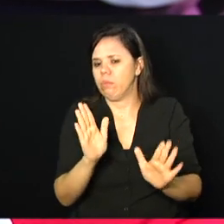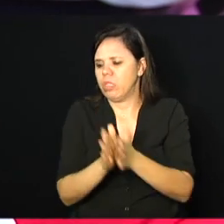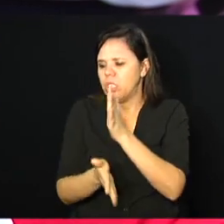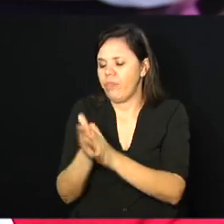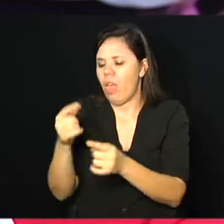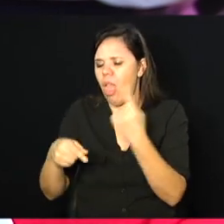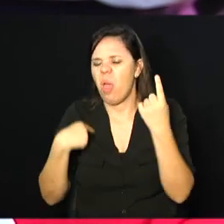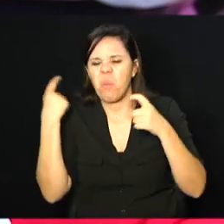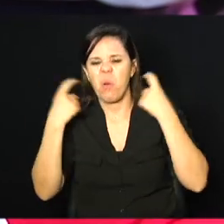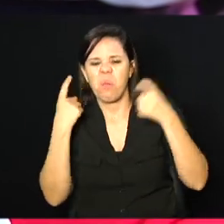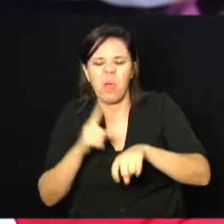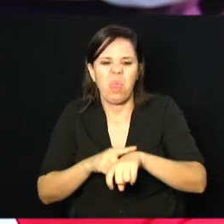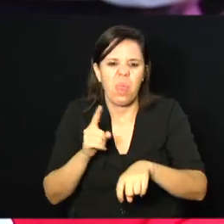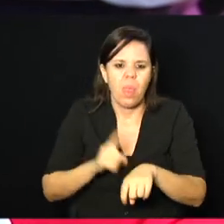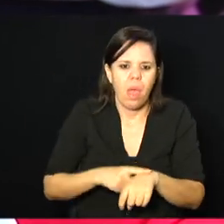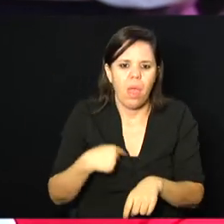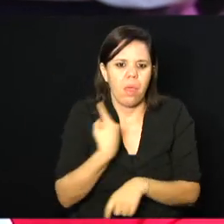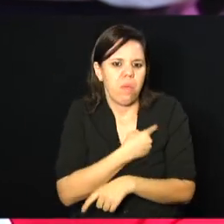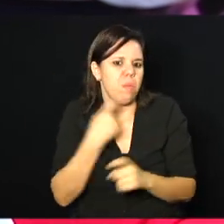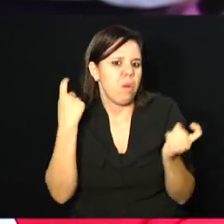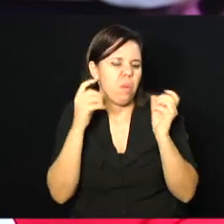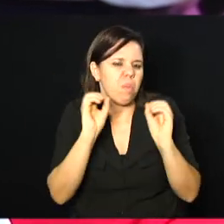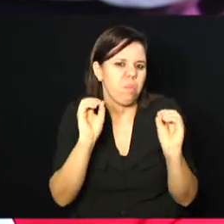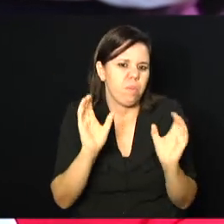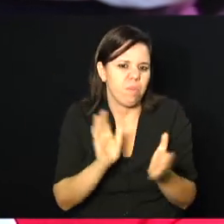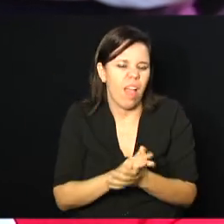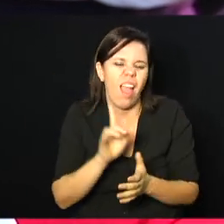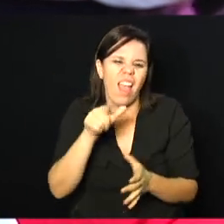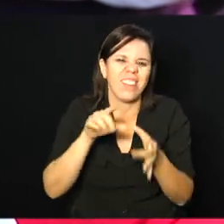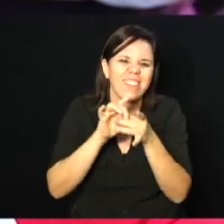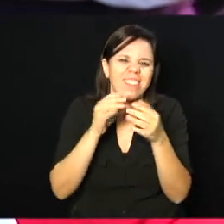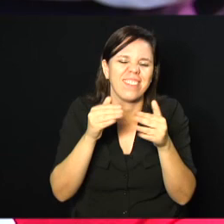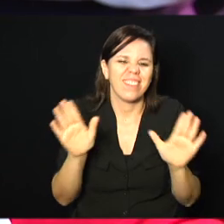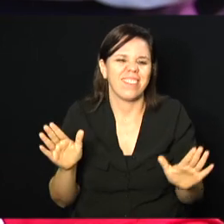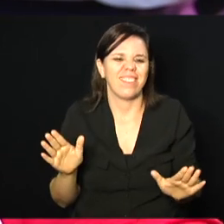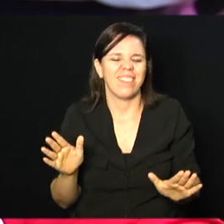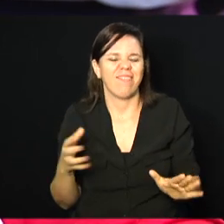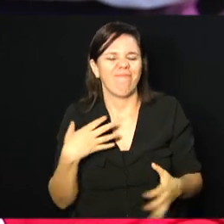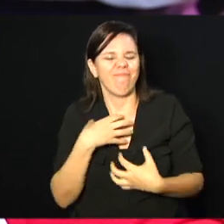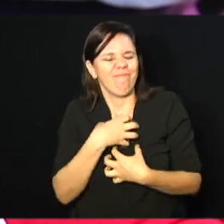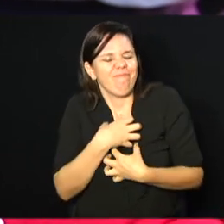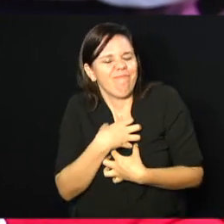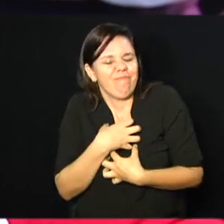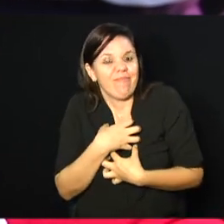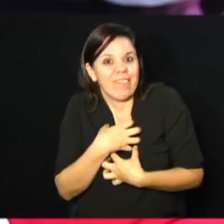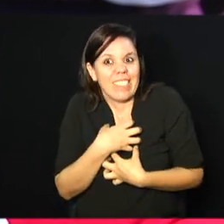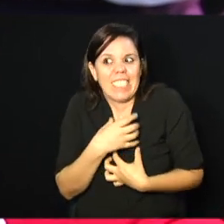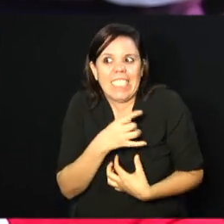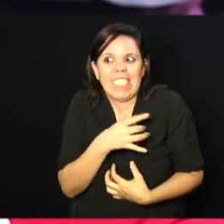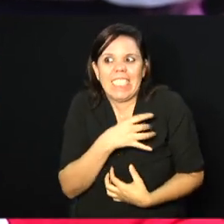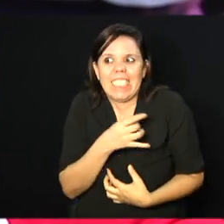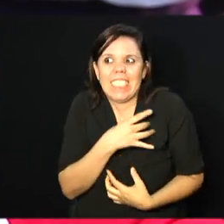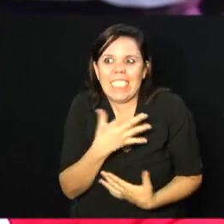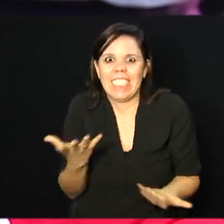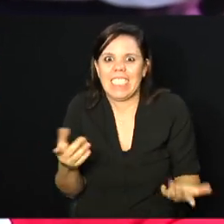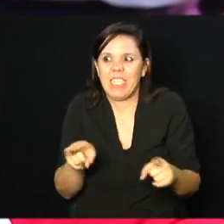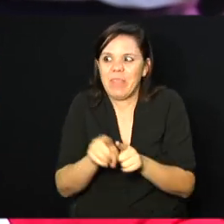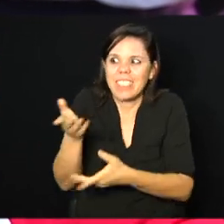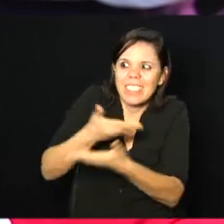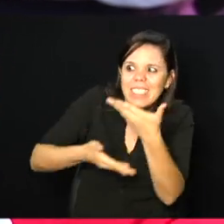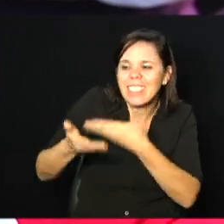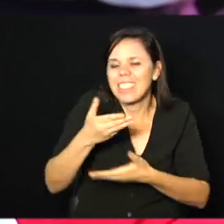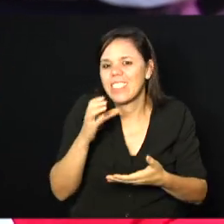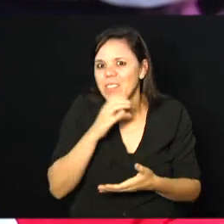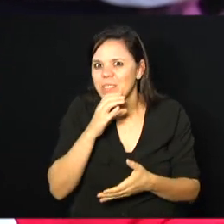com o tempo. Aliás, a gente não se preocupa, É liberdade, é a sensação de sentir o vento na cara, de interagir com os outros corredores.